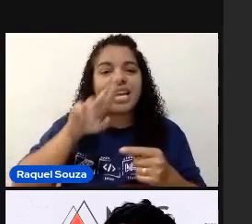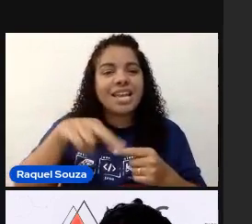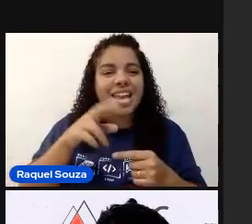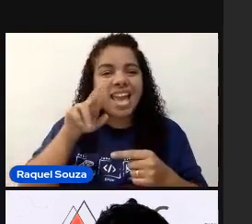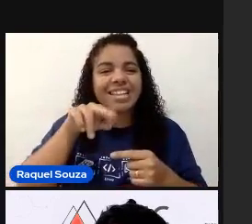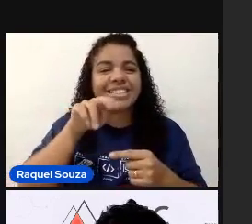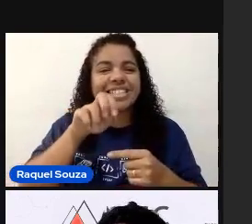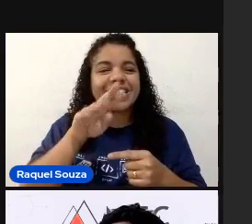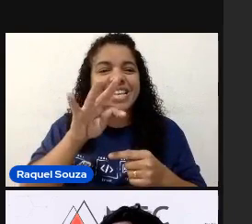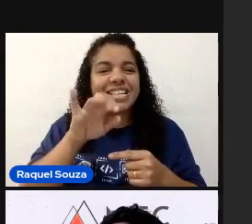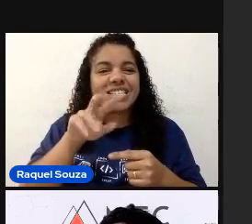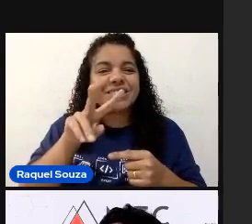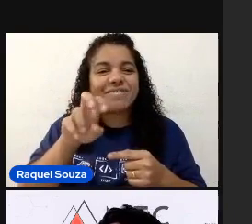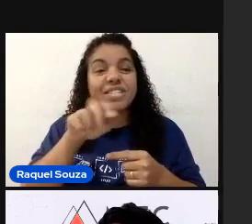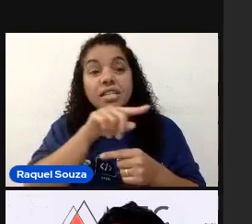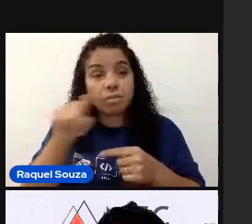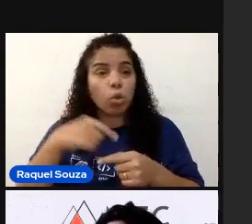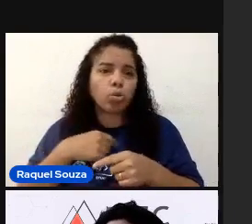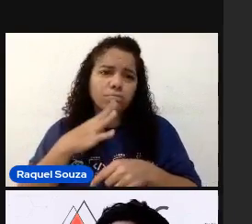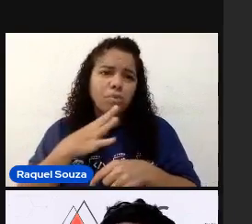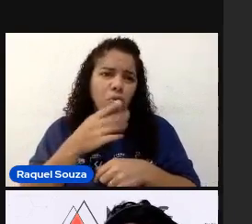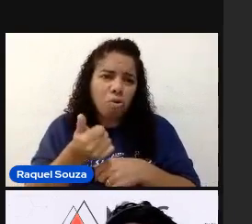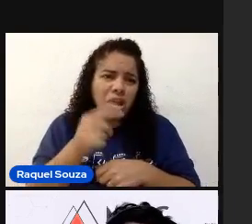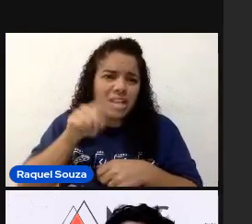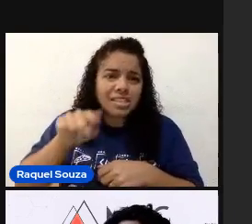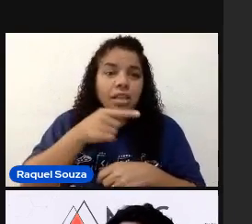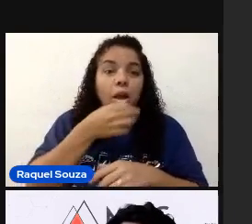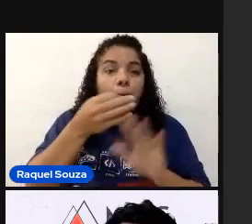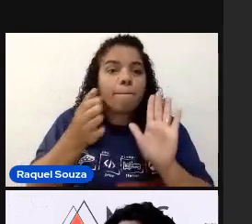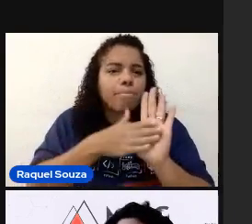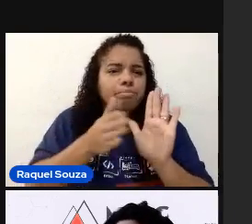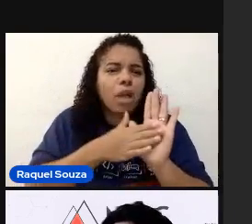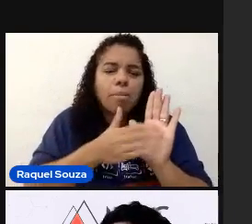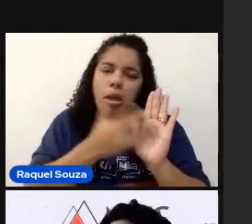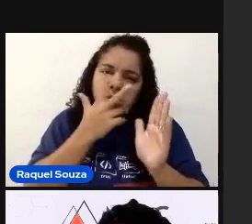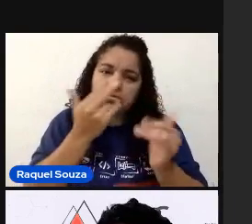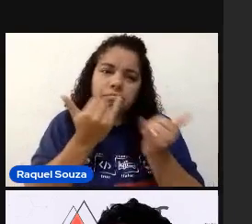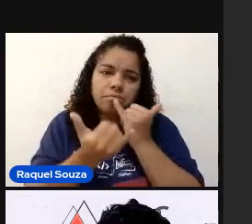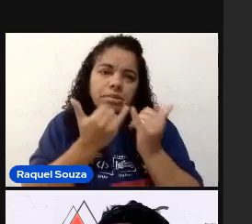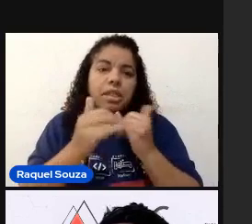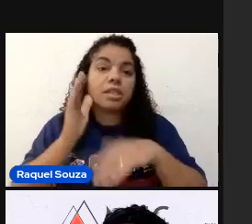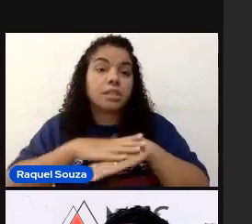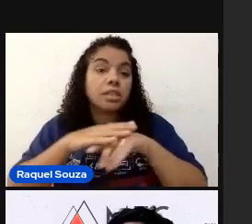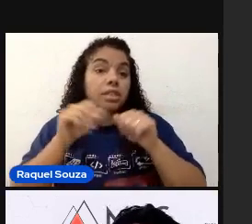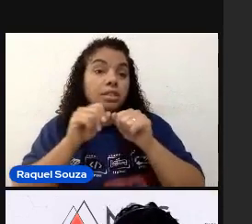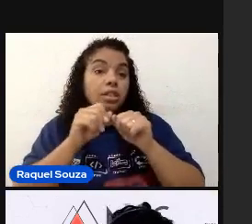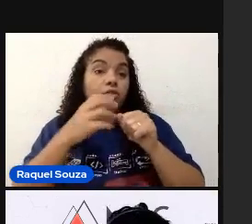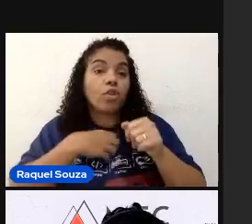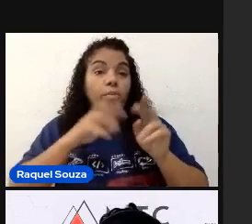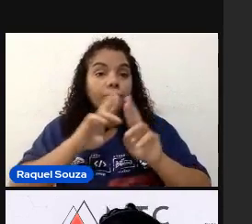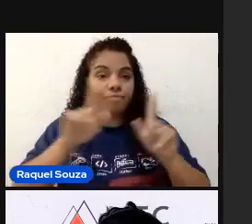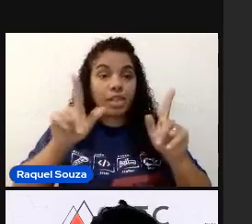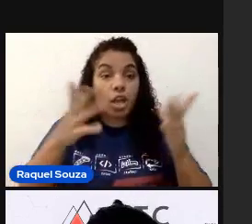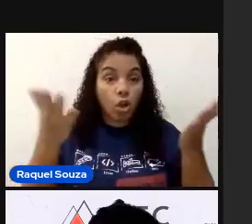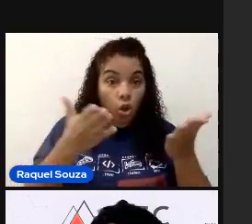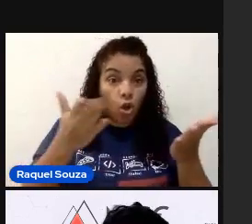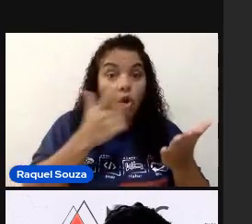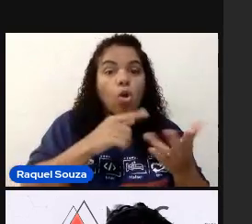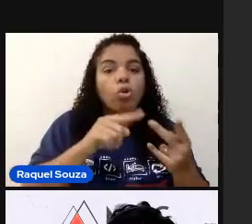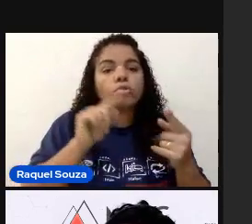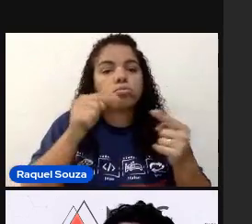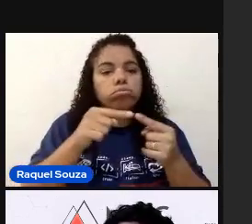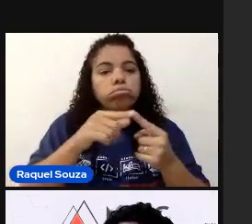também a gente conhece. São propostas similares. Executadas de formas diferentes. Mas como hoje o objetivo é Flutter,